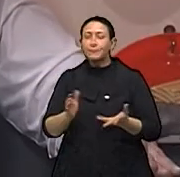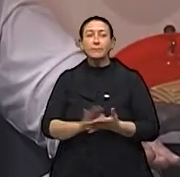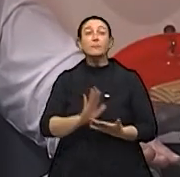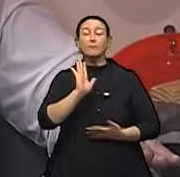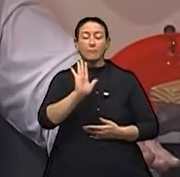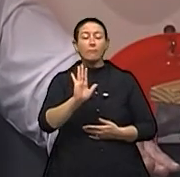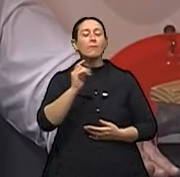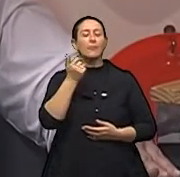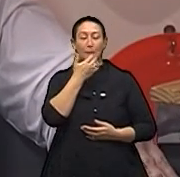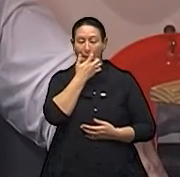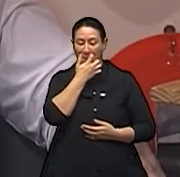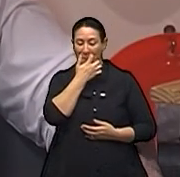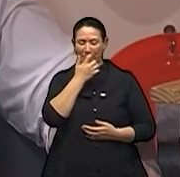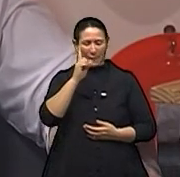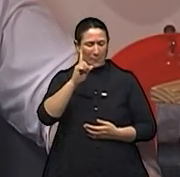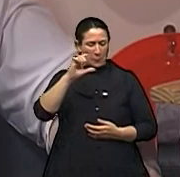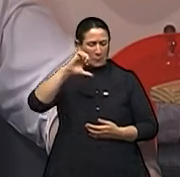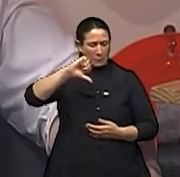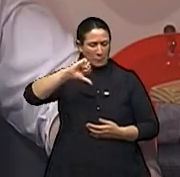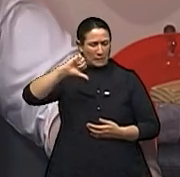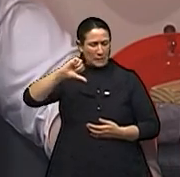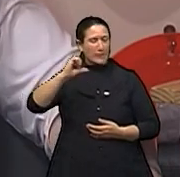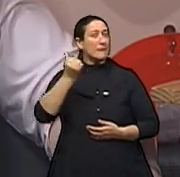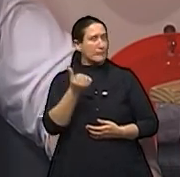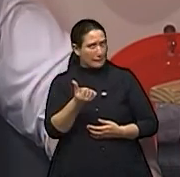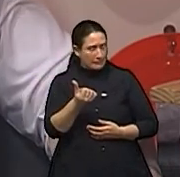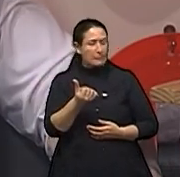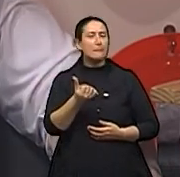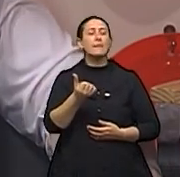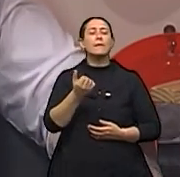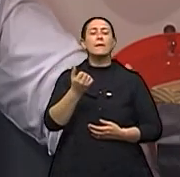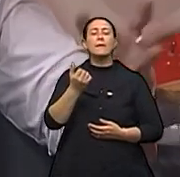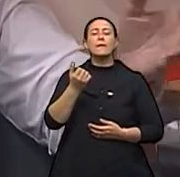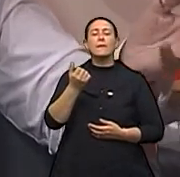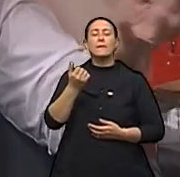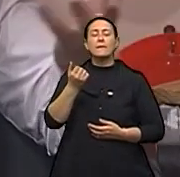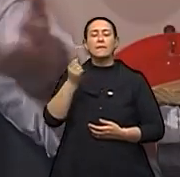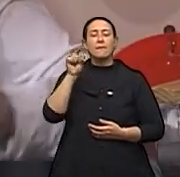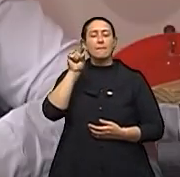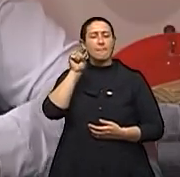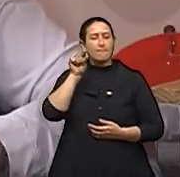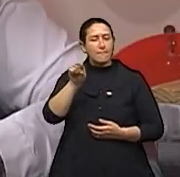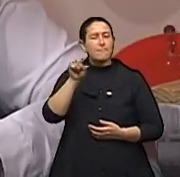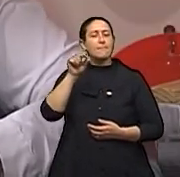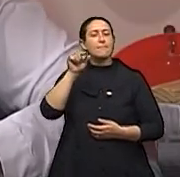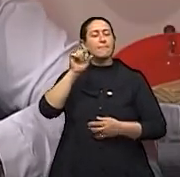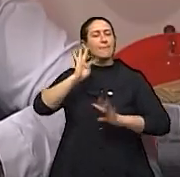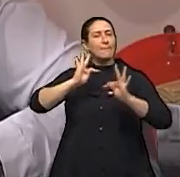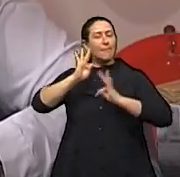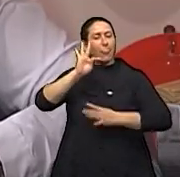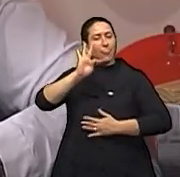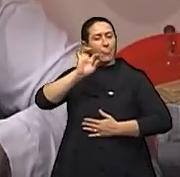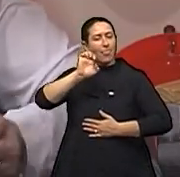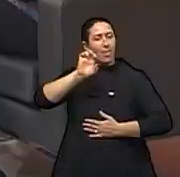1996, essa terapia começou a chegar,